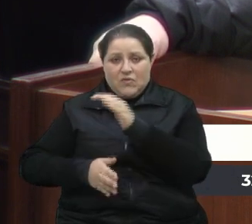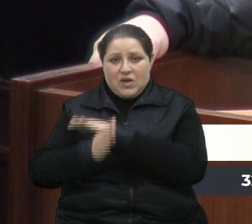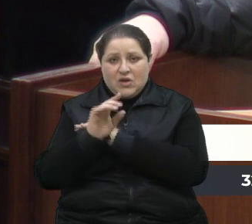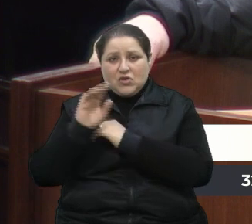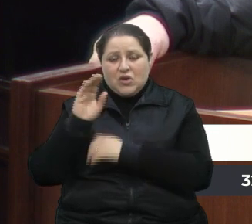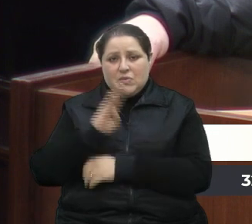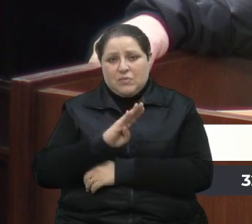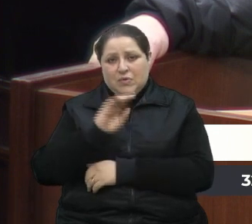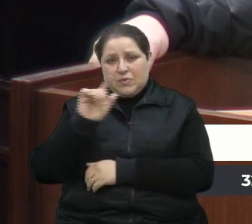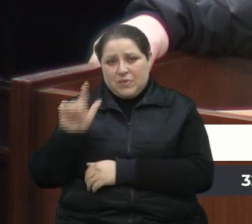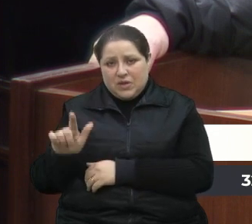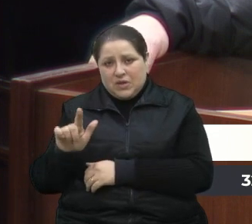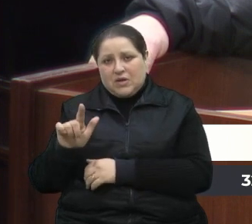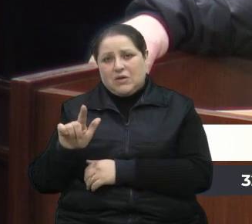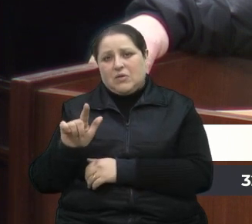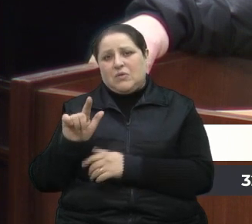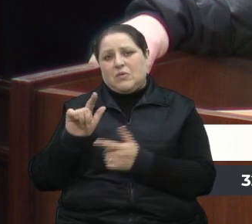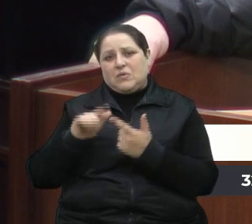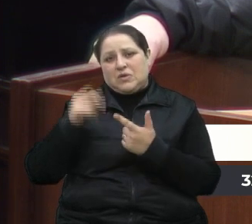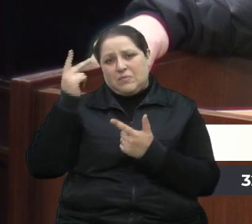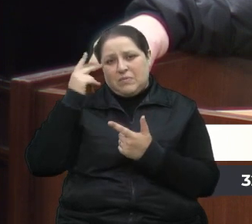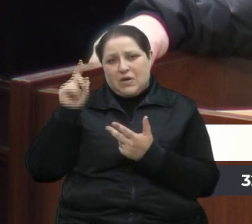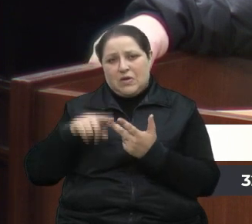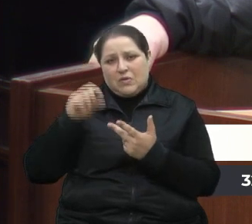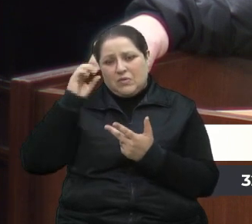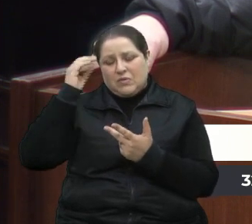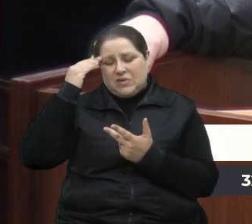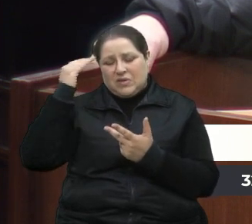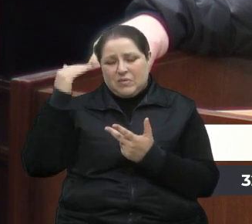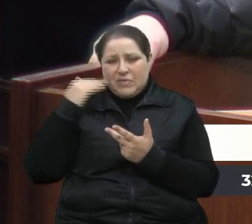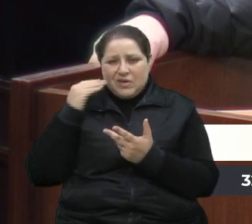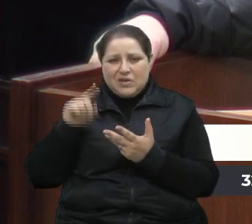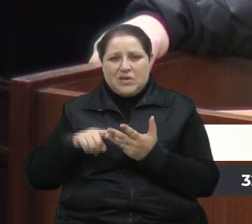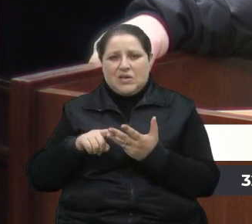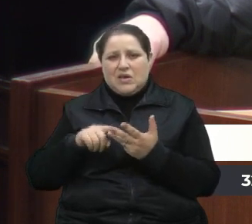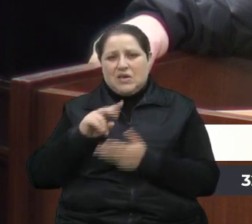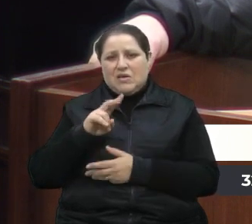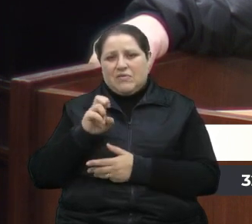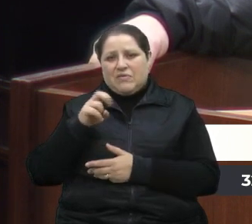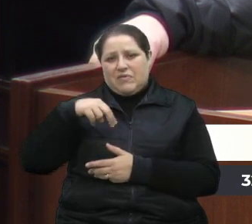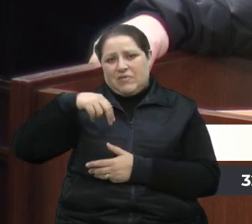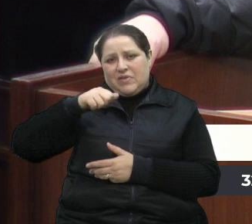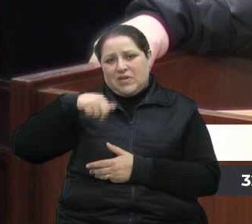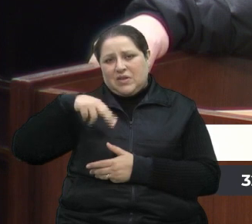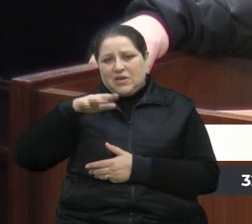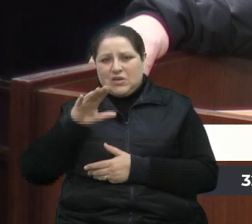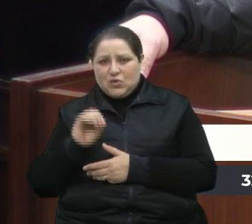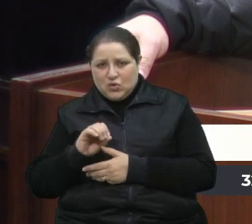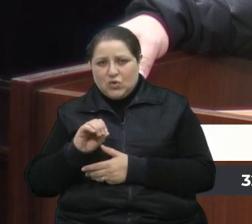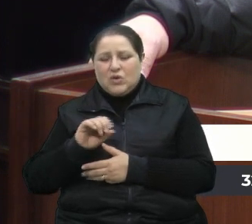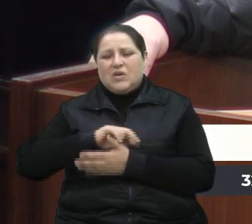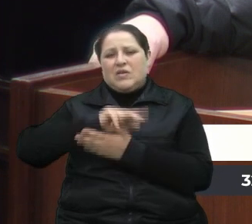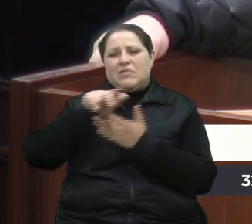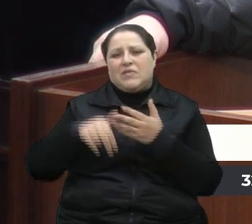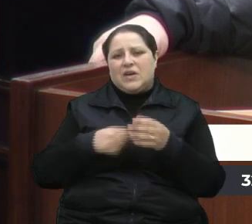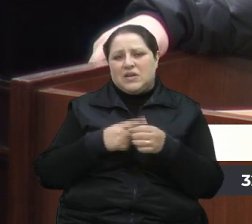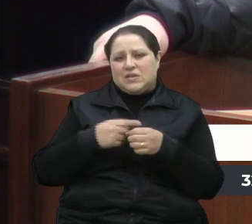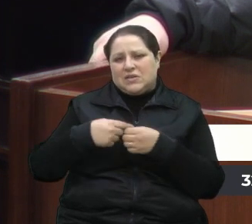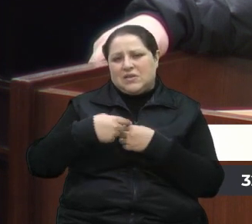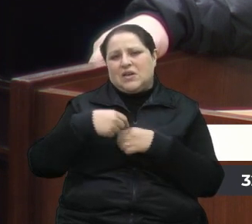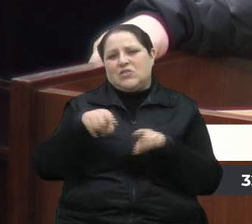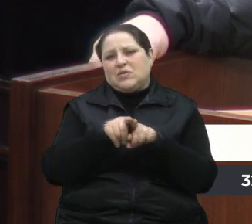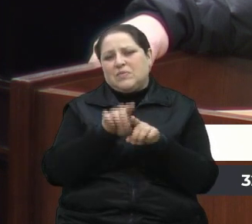Paulo, Santa Maria, Venâncio Aires, enfim, vários outros municípios e estados que a gente